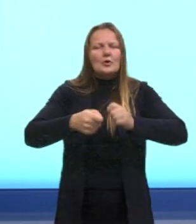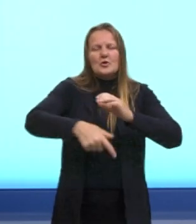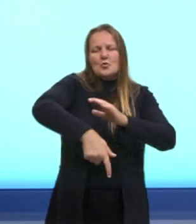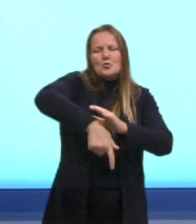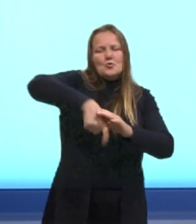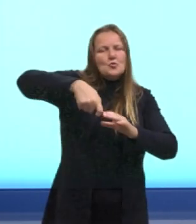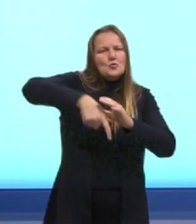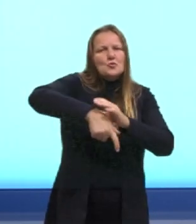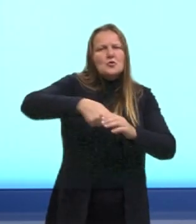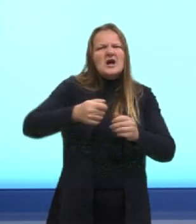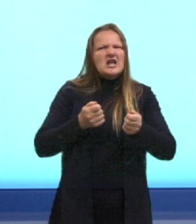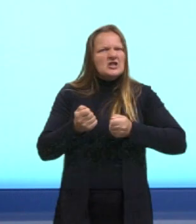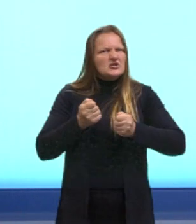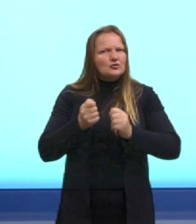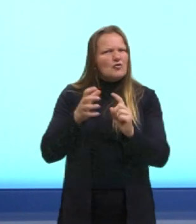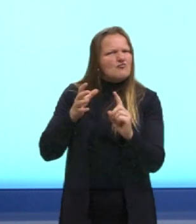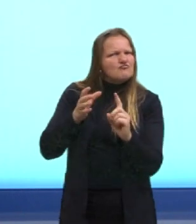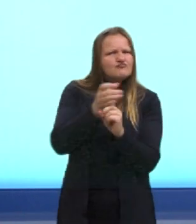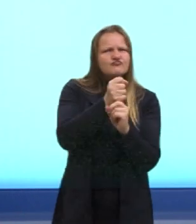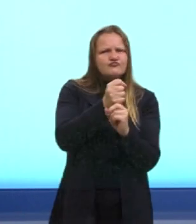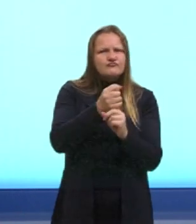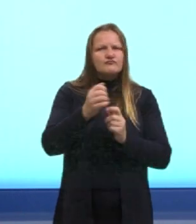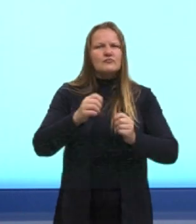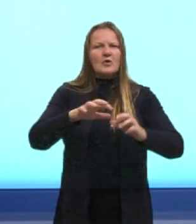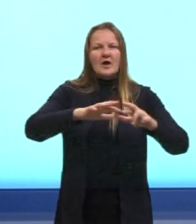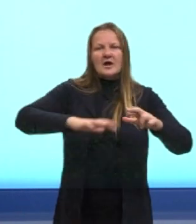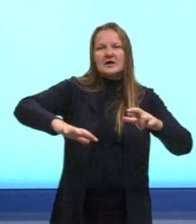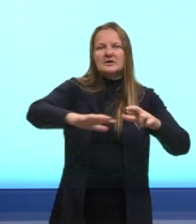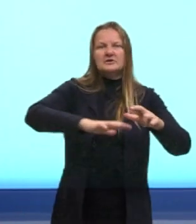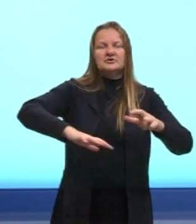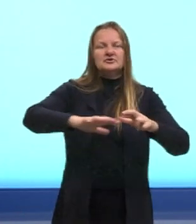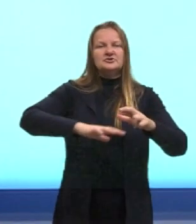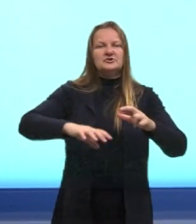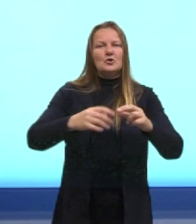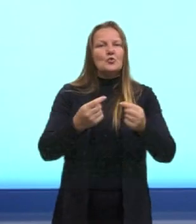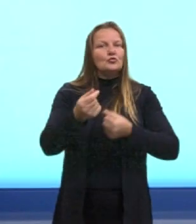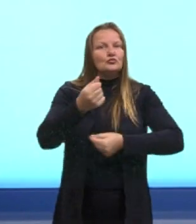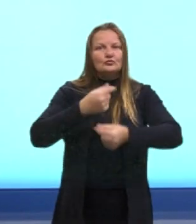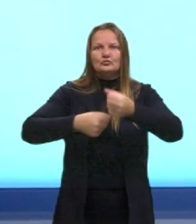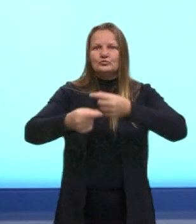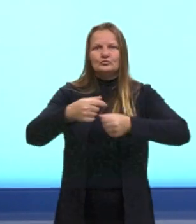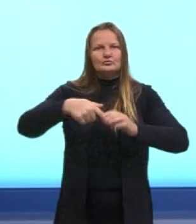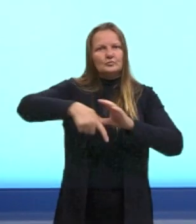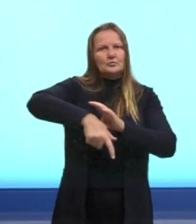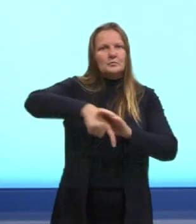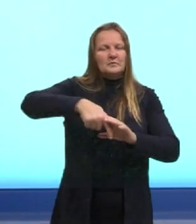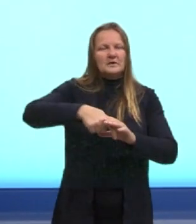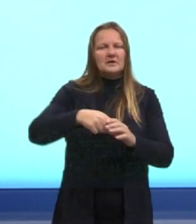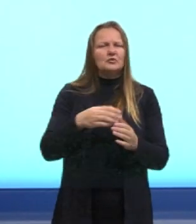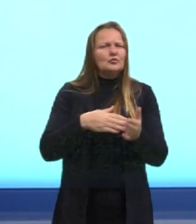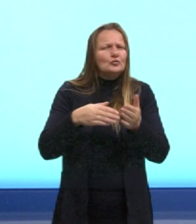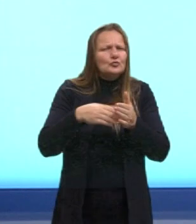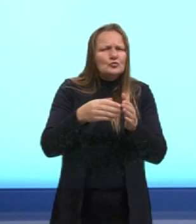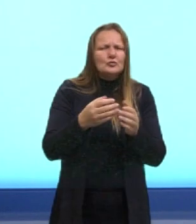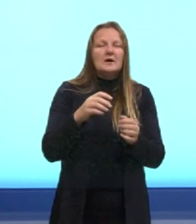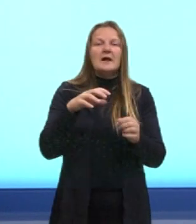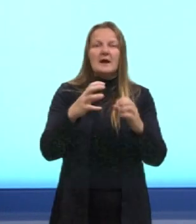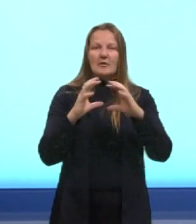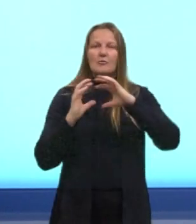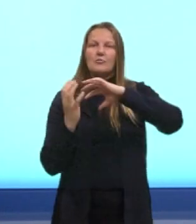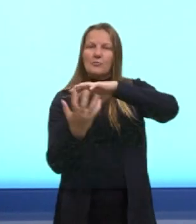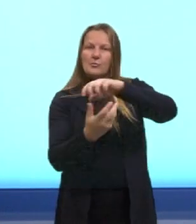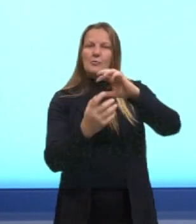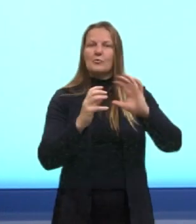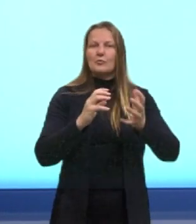dominavam aí o mercado do petróleo, tá. Das reservas petrolíferas, aquela coisa toda.